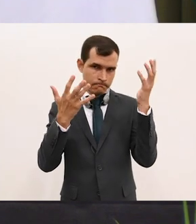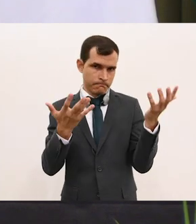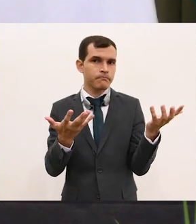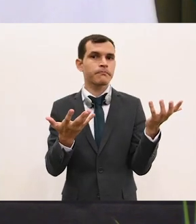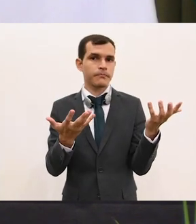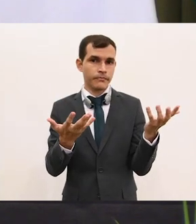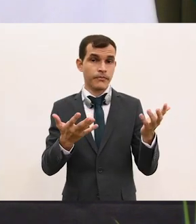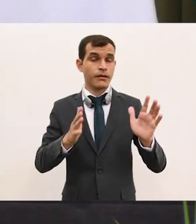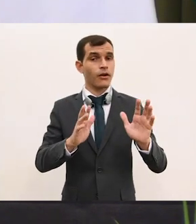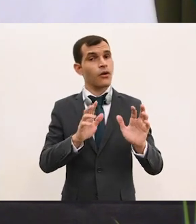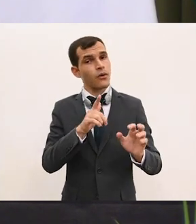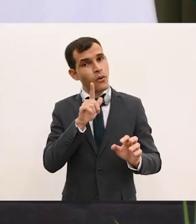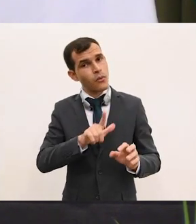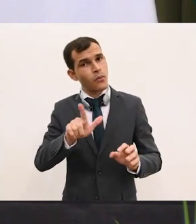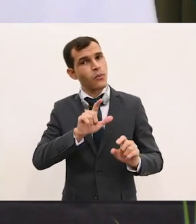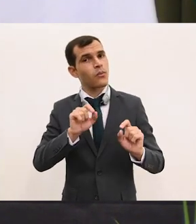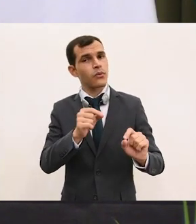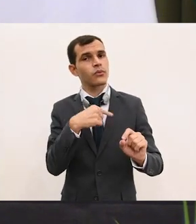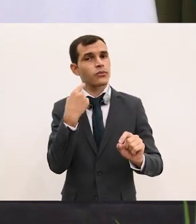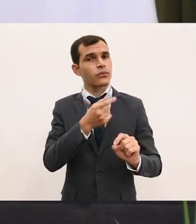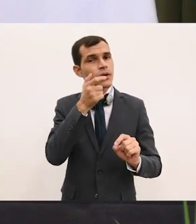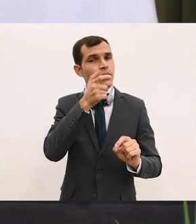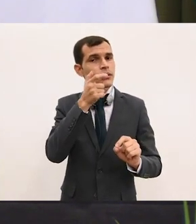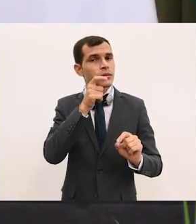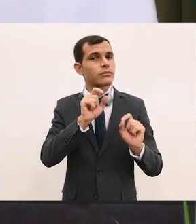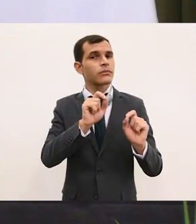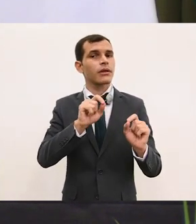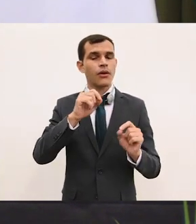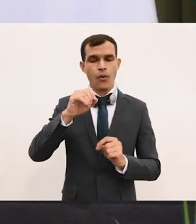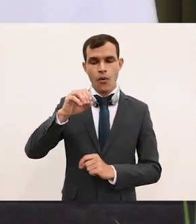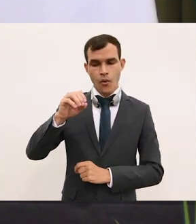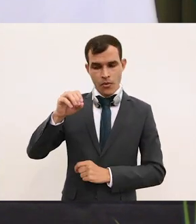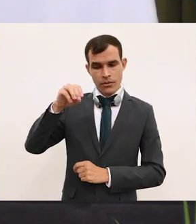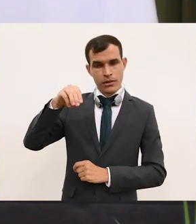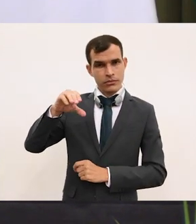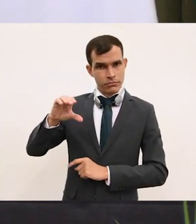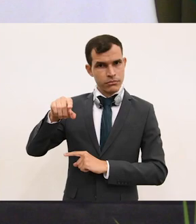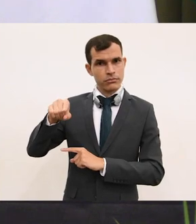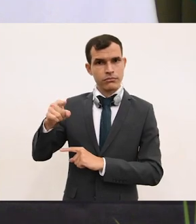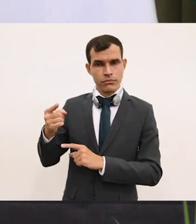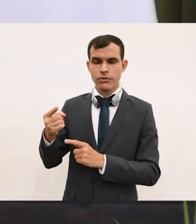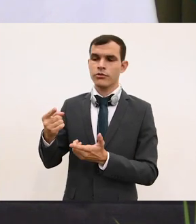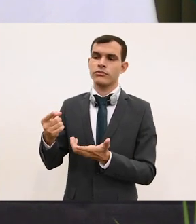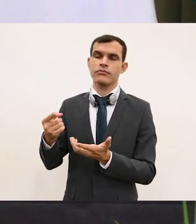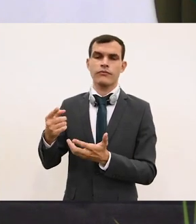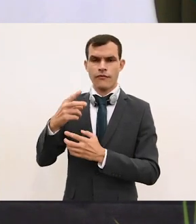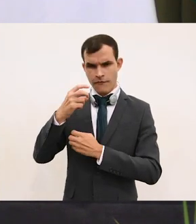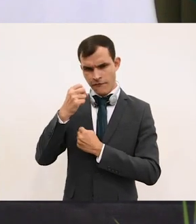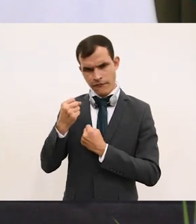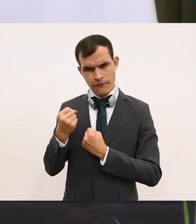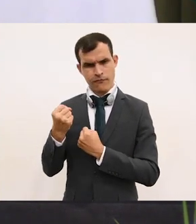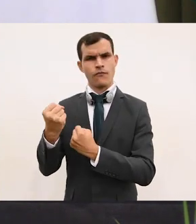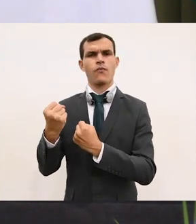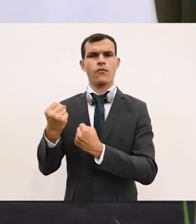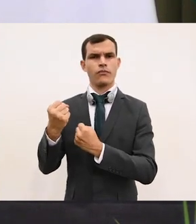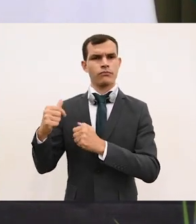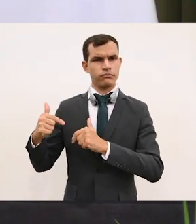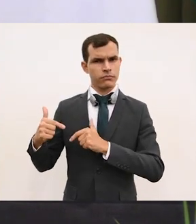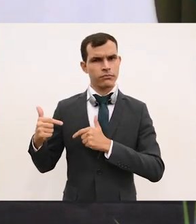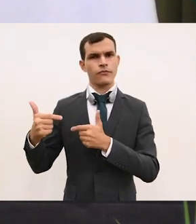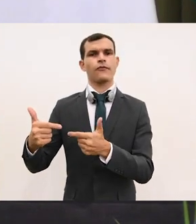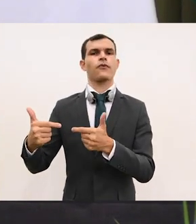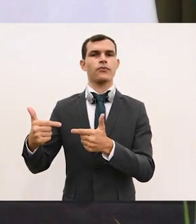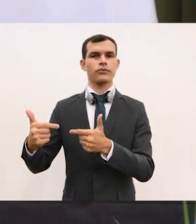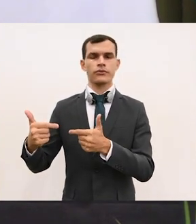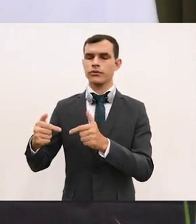interesse é reforçar a Organização Mundial do Comércio, é que o órgão de apelação seja cada vez mais efetivo, nós possamos